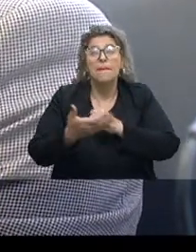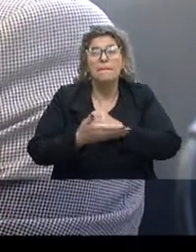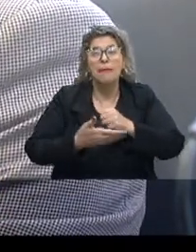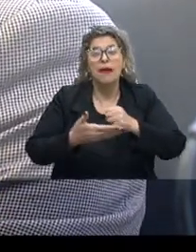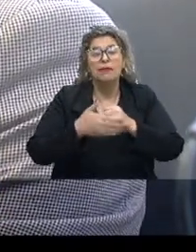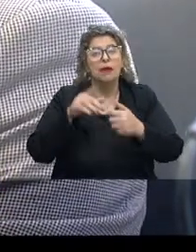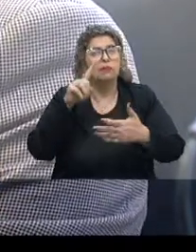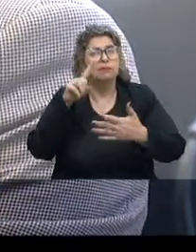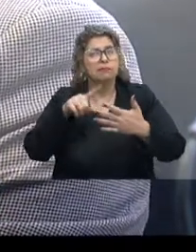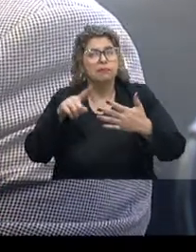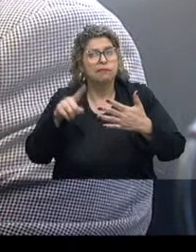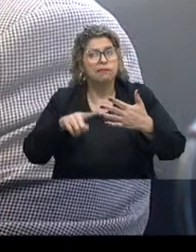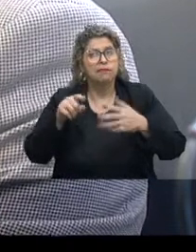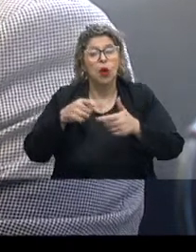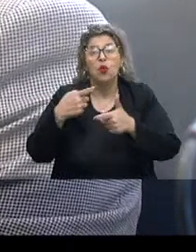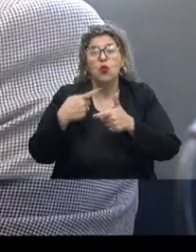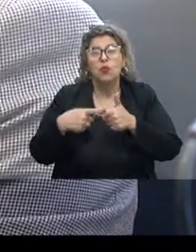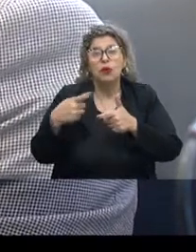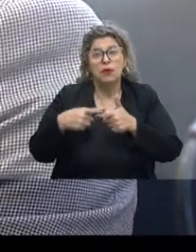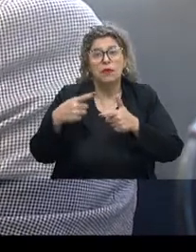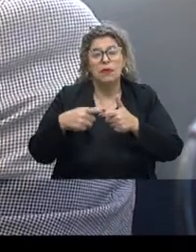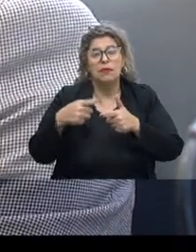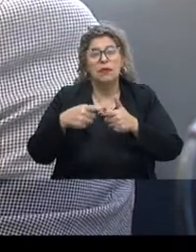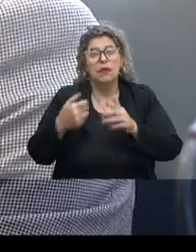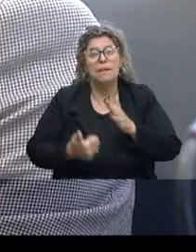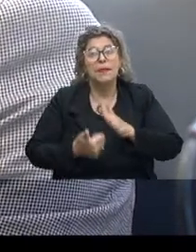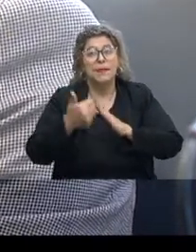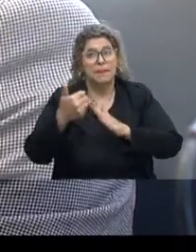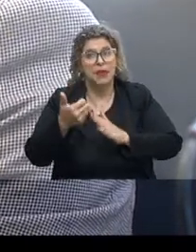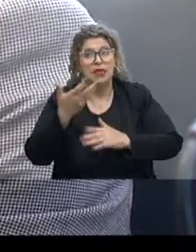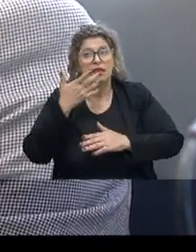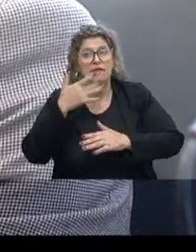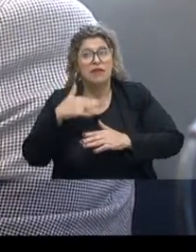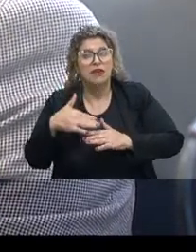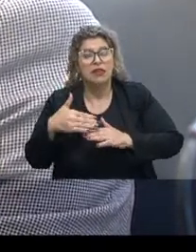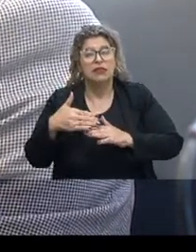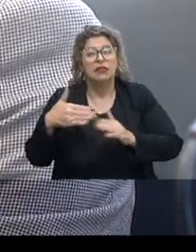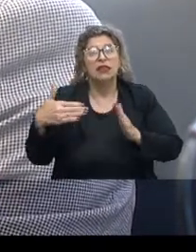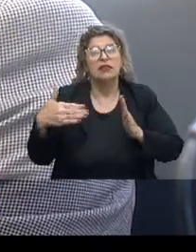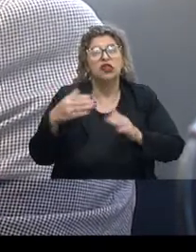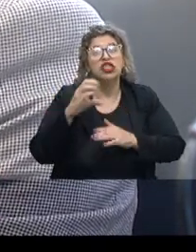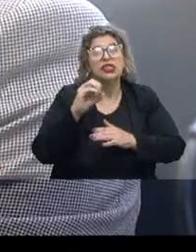Basicamente, apontou um grande problema na questão da primeira infância, de 0 a 6 anos.